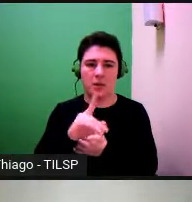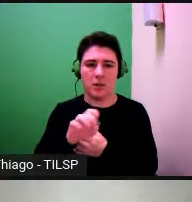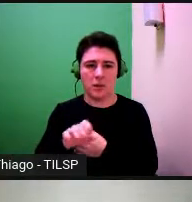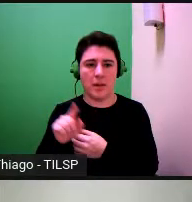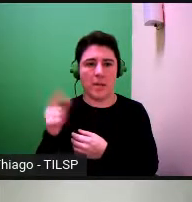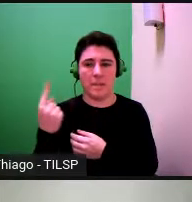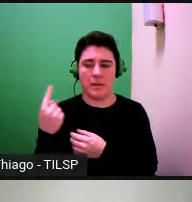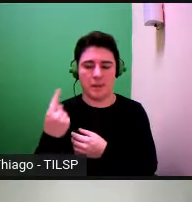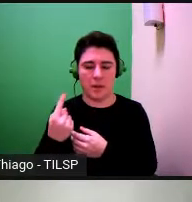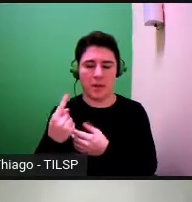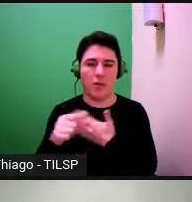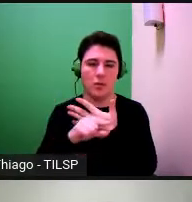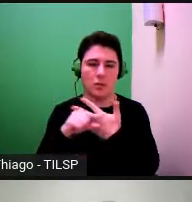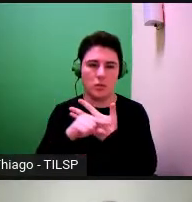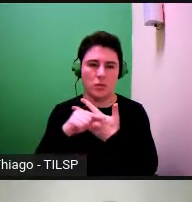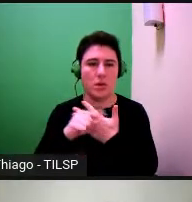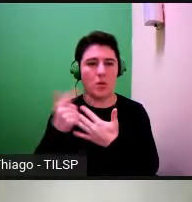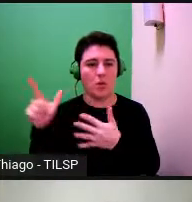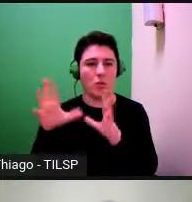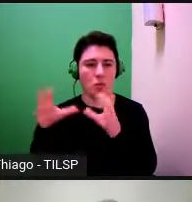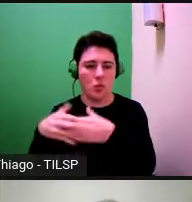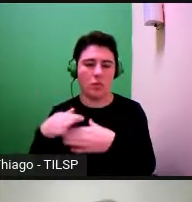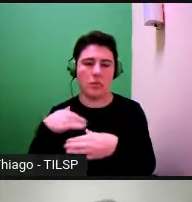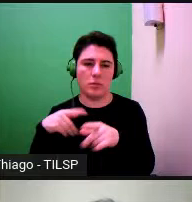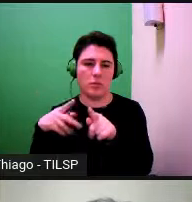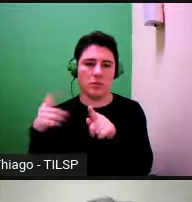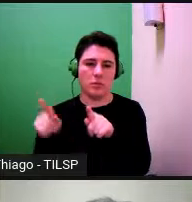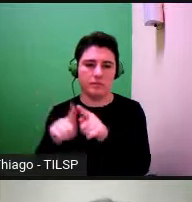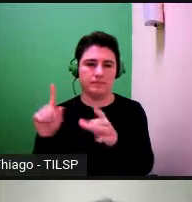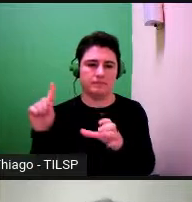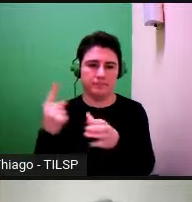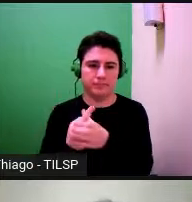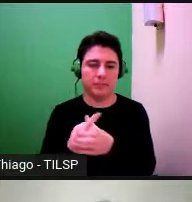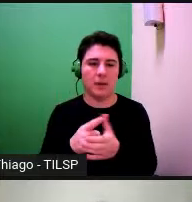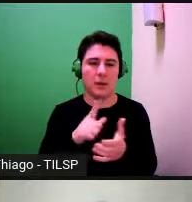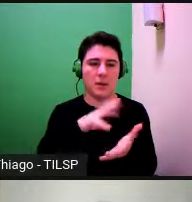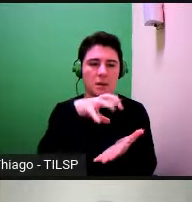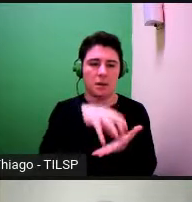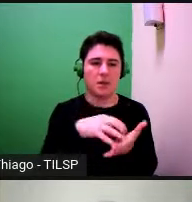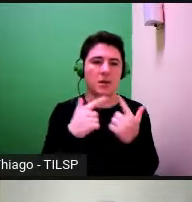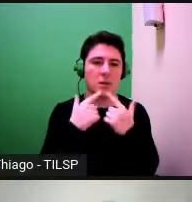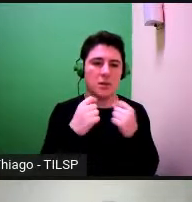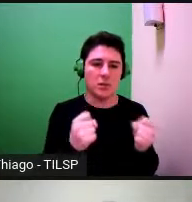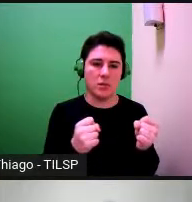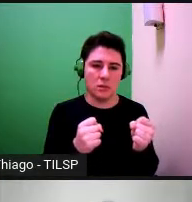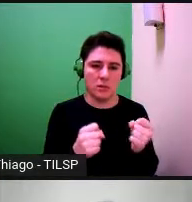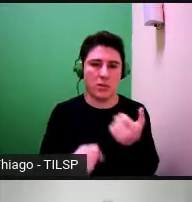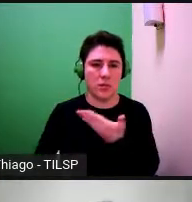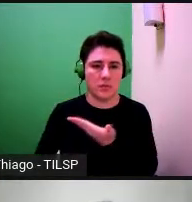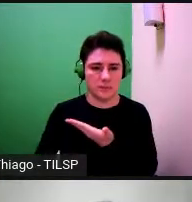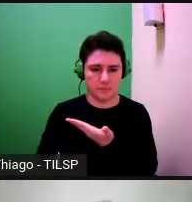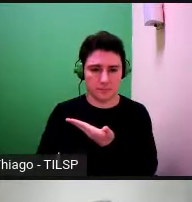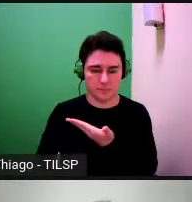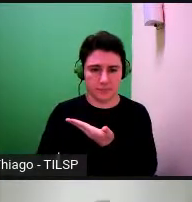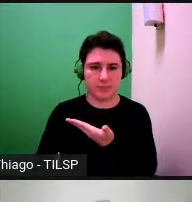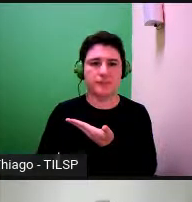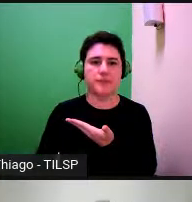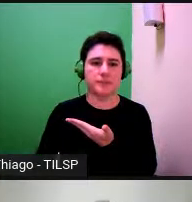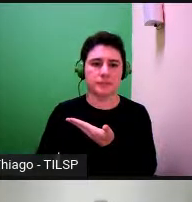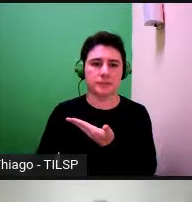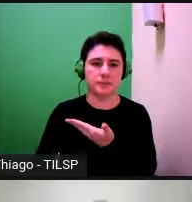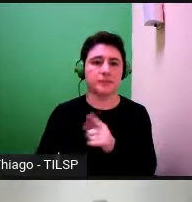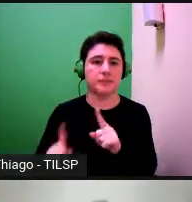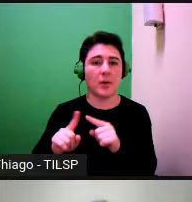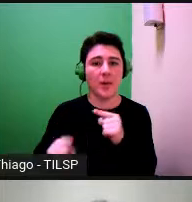por colegas nossas do Centro Linguística a Noema Jorge e Rosário Luiz e neste esquema mostram-se as principais